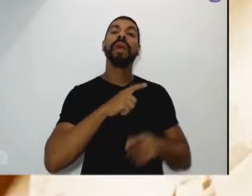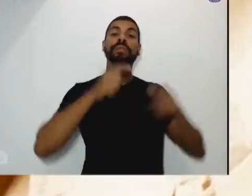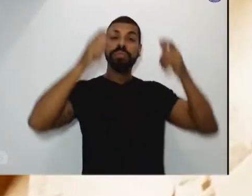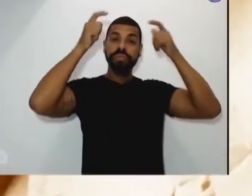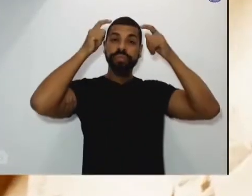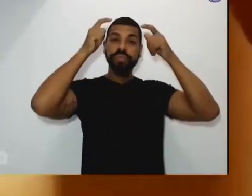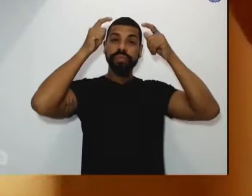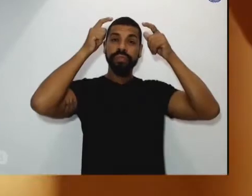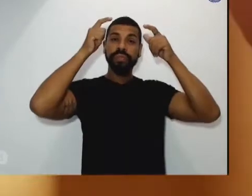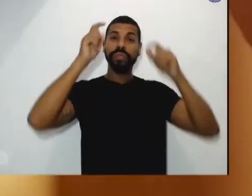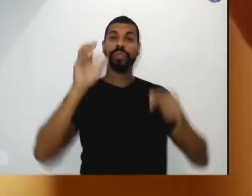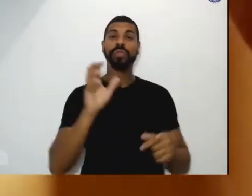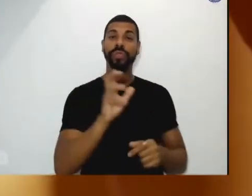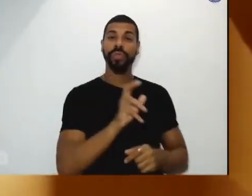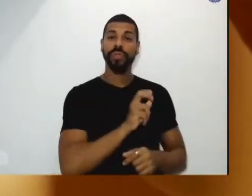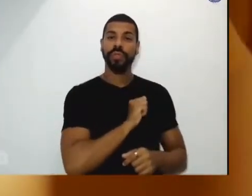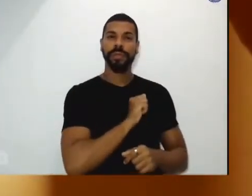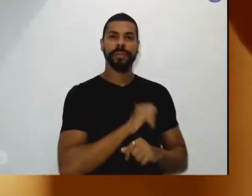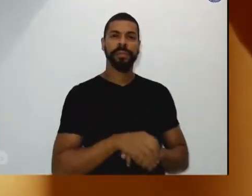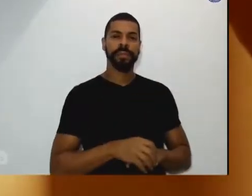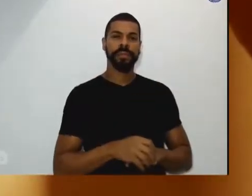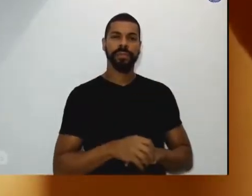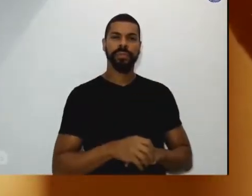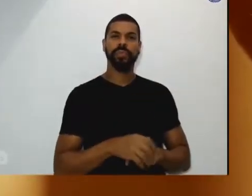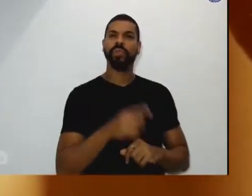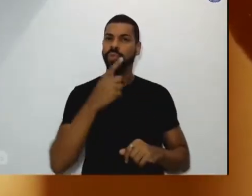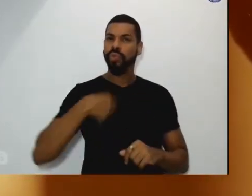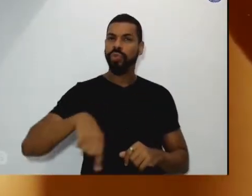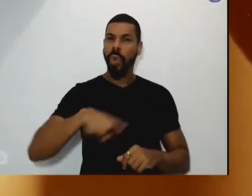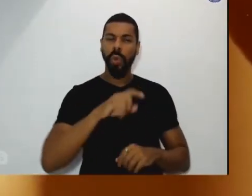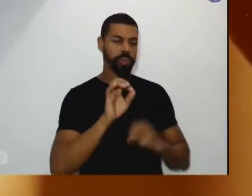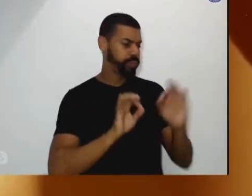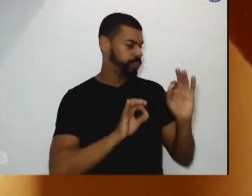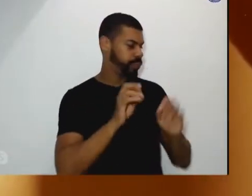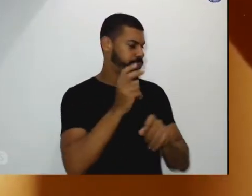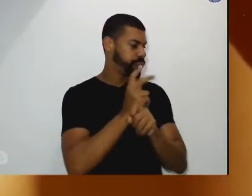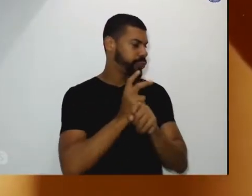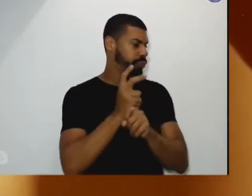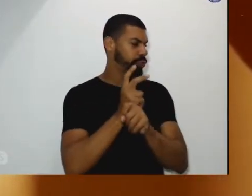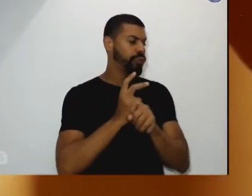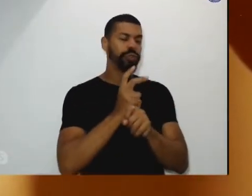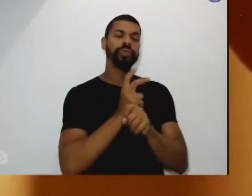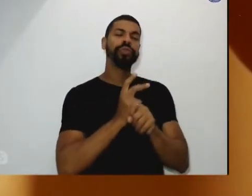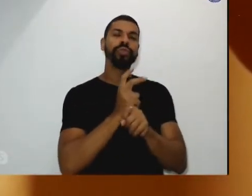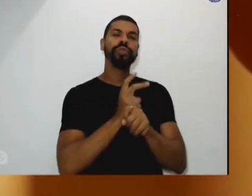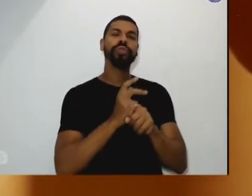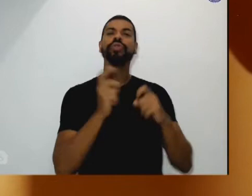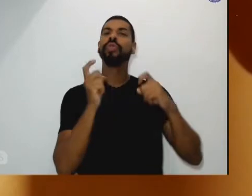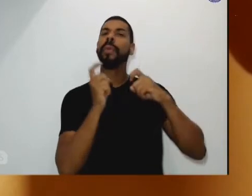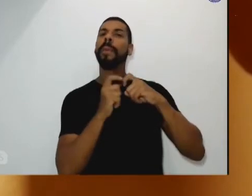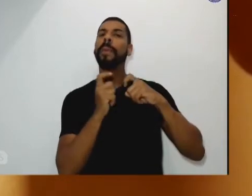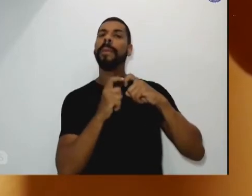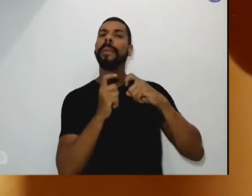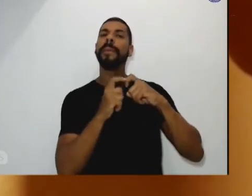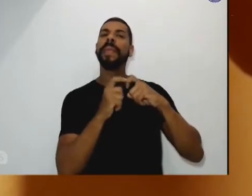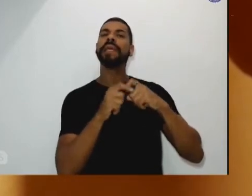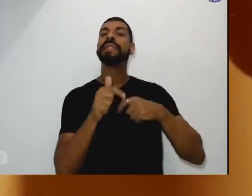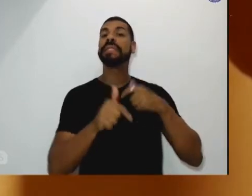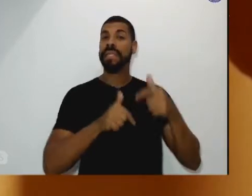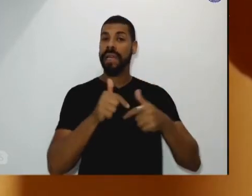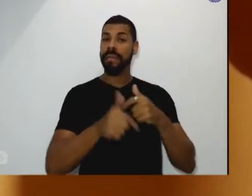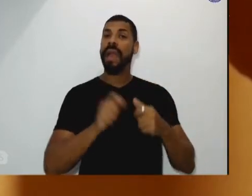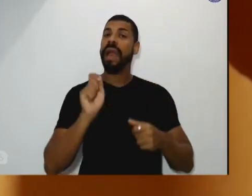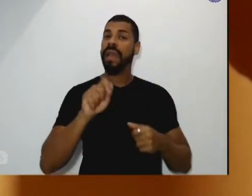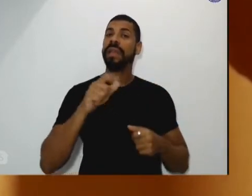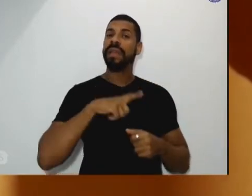doce dos pobres. Nós procuramos incutir o espírito dos médicos, dos funcionários, de todos que trabalham aqui, e ver a imagem de